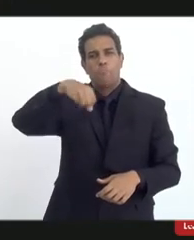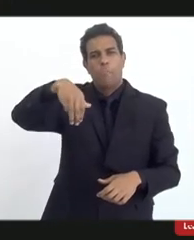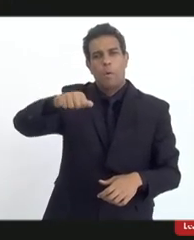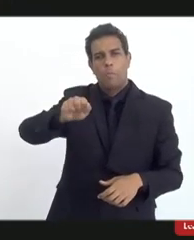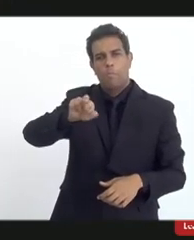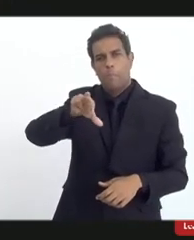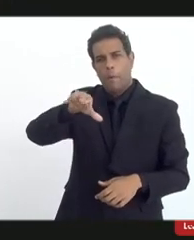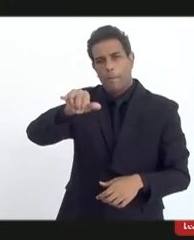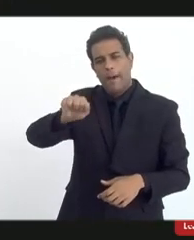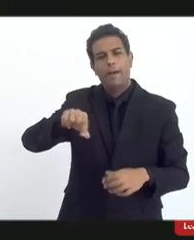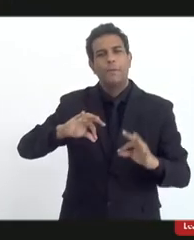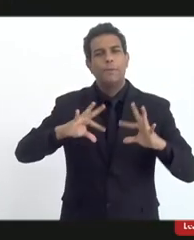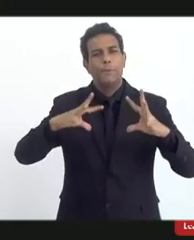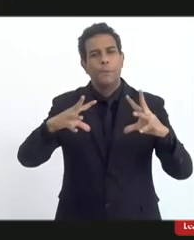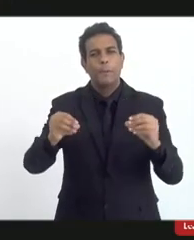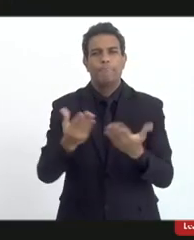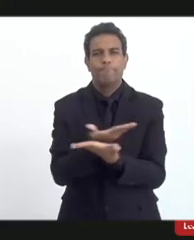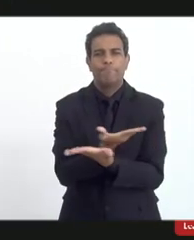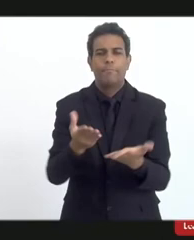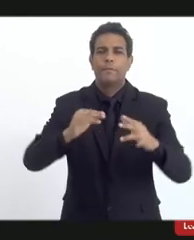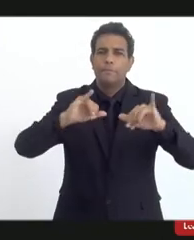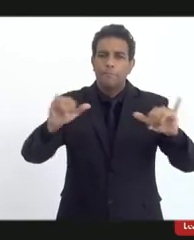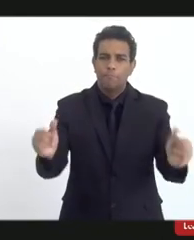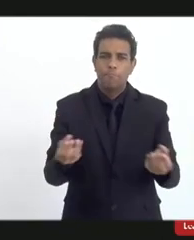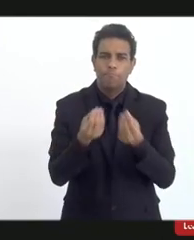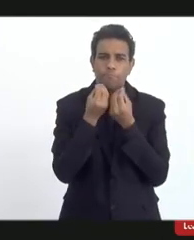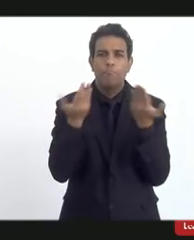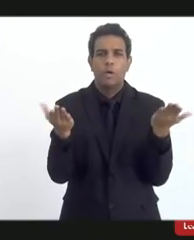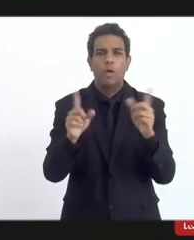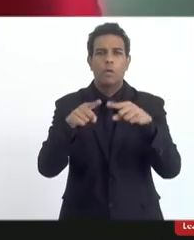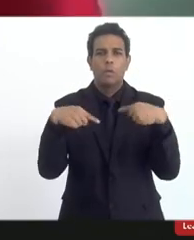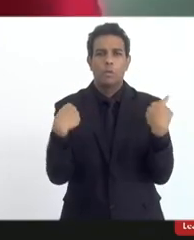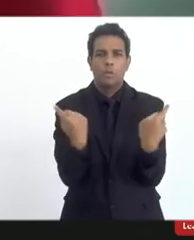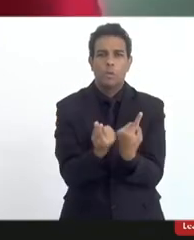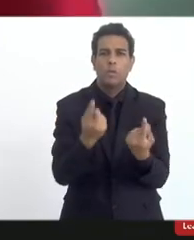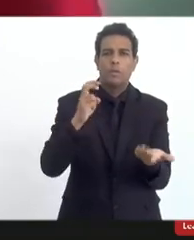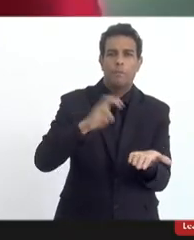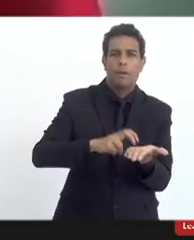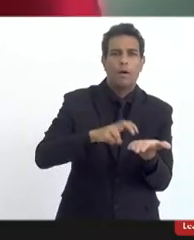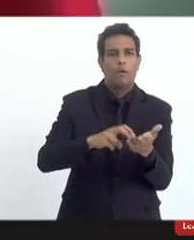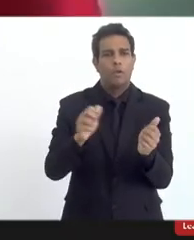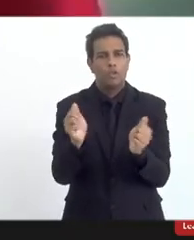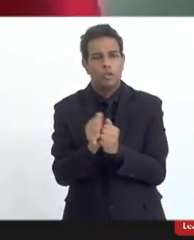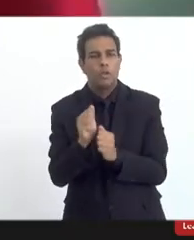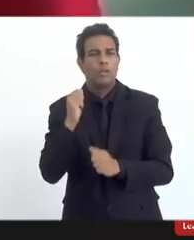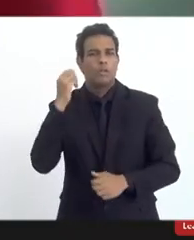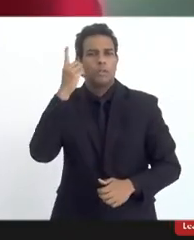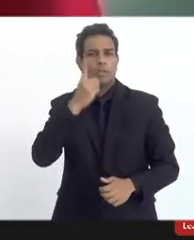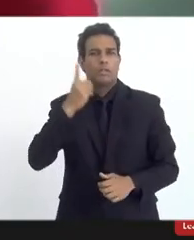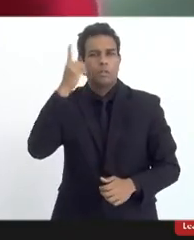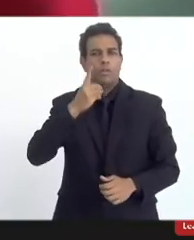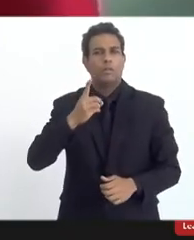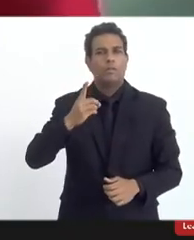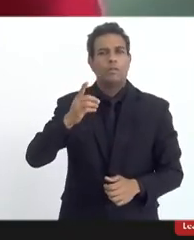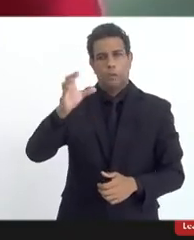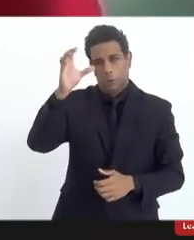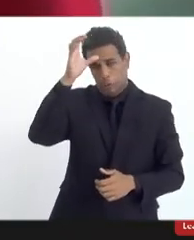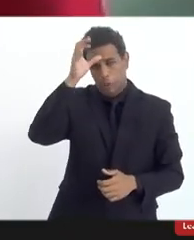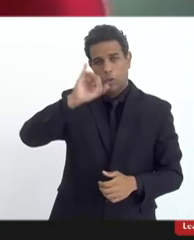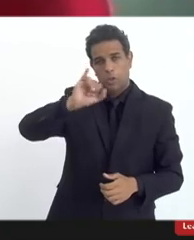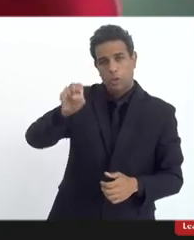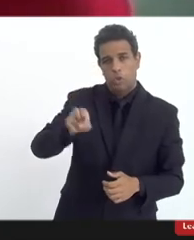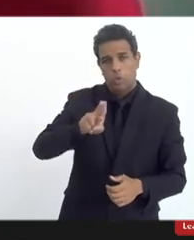e ao diácono Nelson Águia a oportunidade de estar nessa manhã com a deputada Tia Ju deputado Atila Nunes